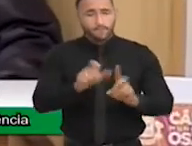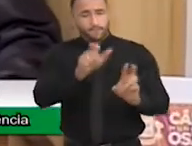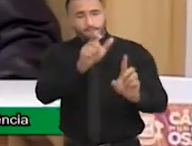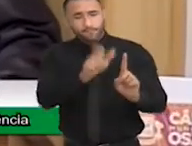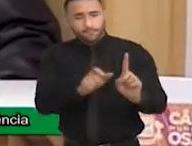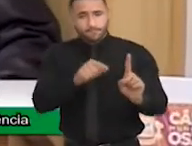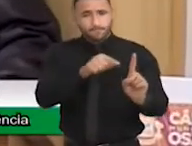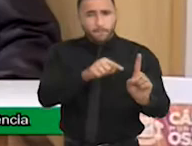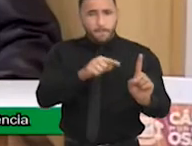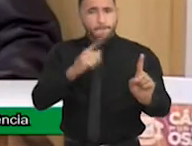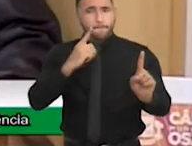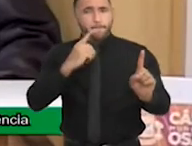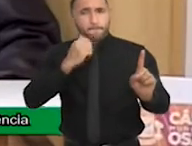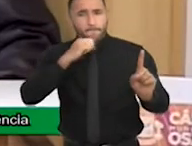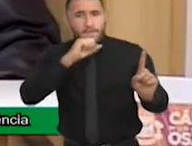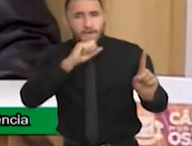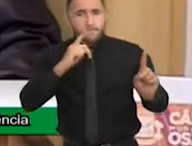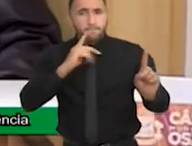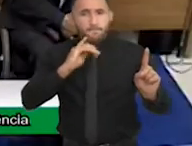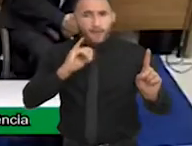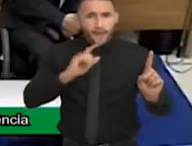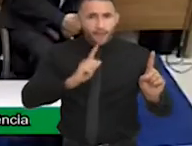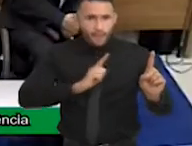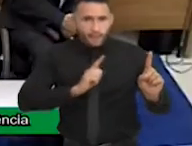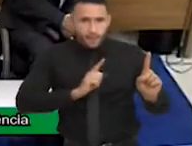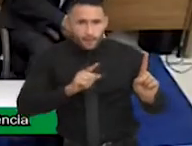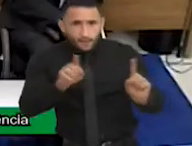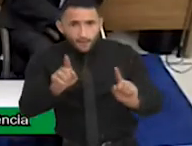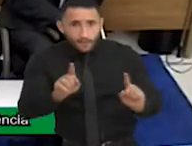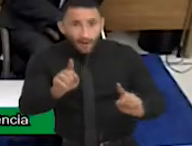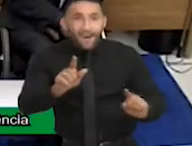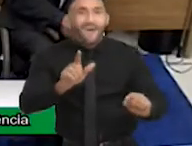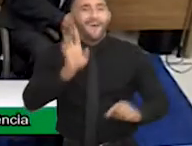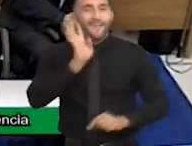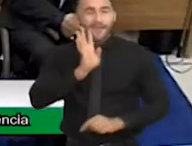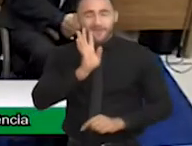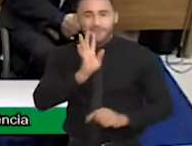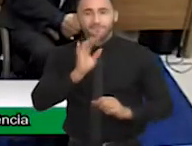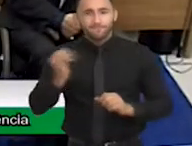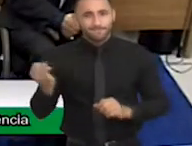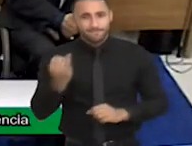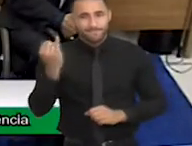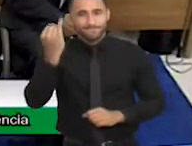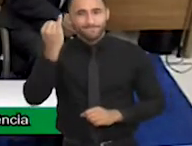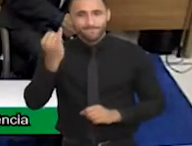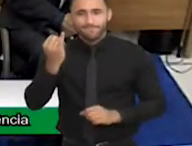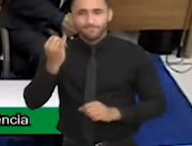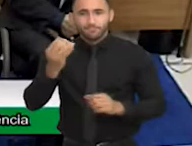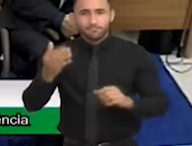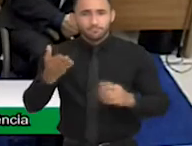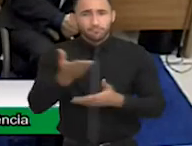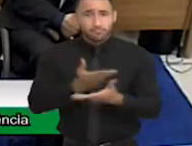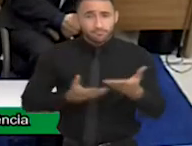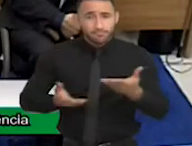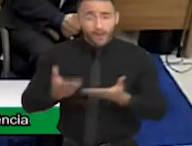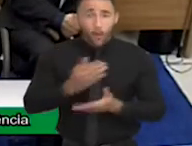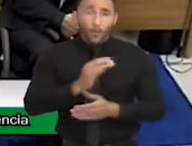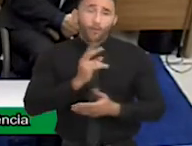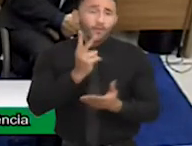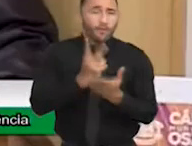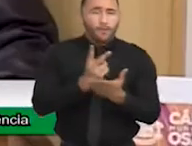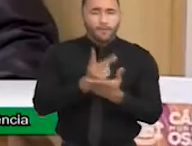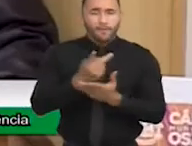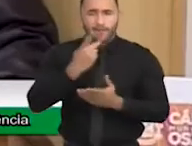tem algum pai aí de pessoa com deficiência? Bom, muito bom. Isso é importante, porque eu falo muito que os pais,